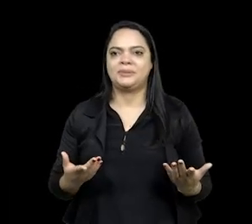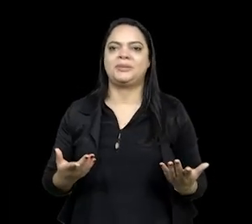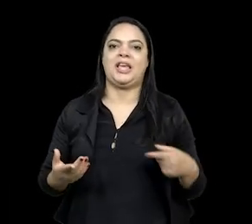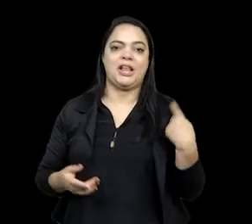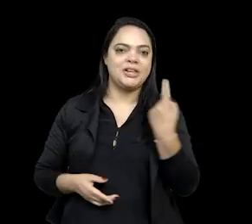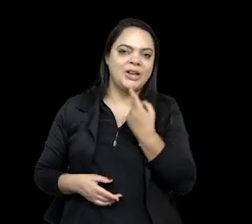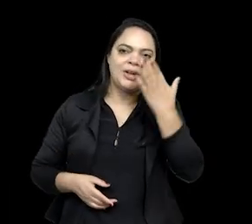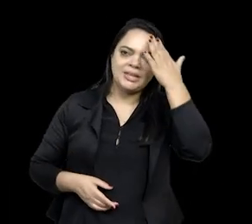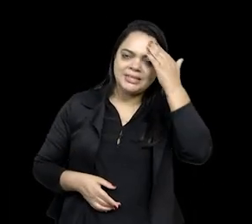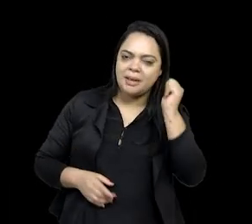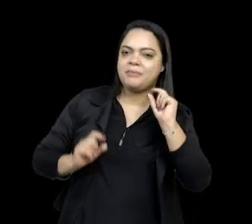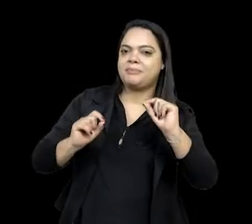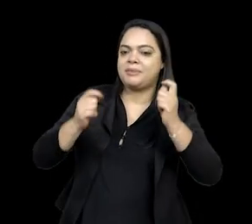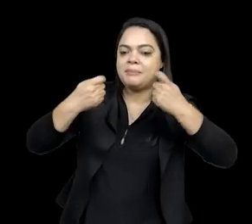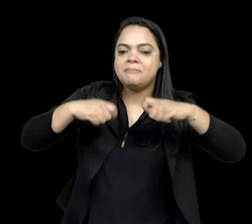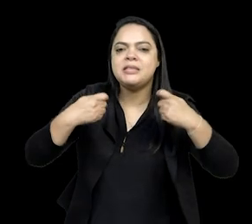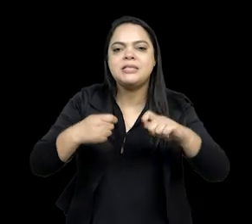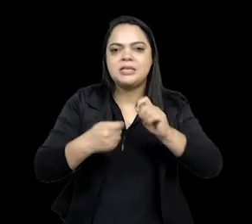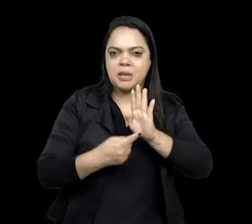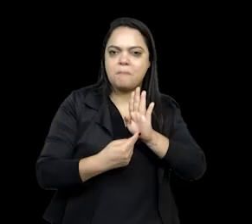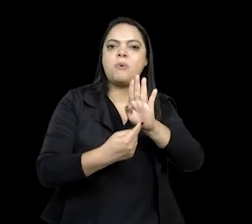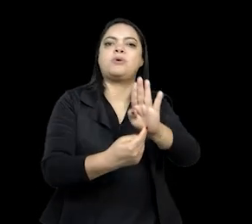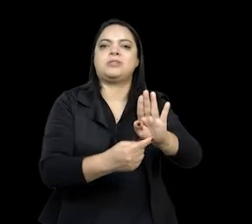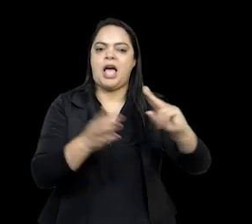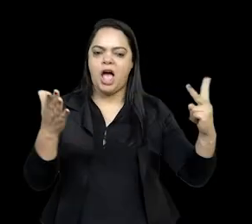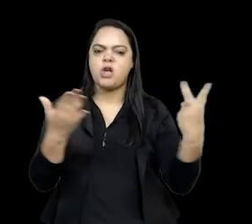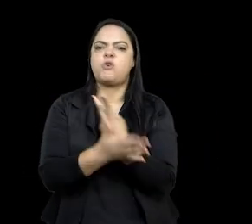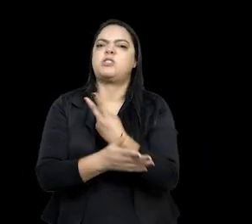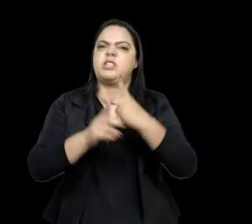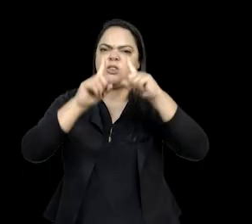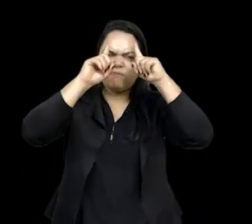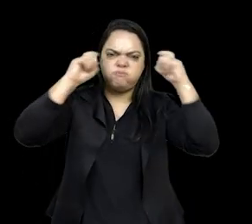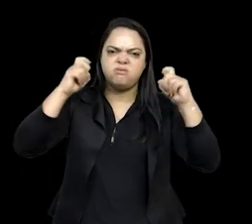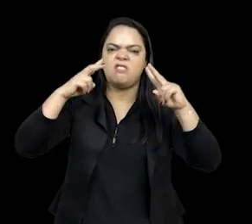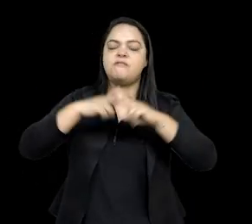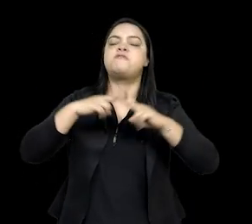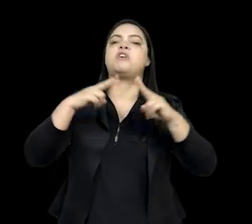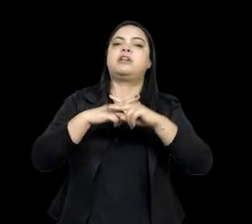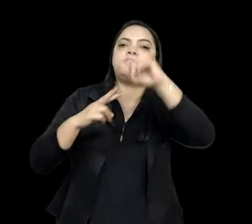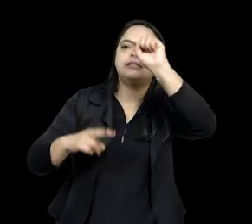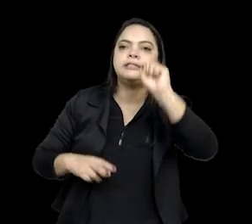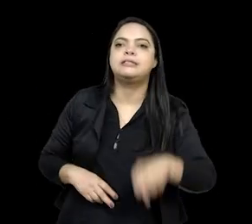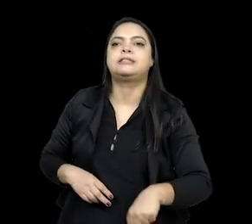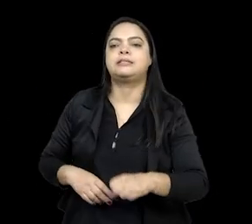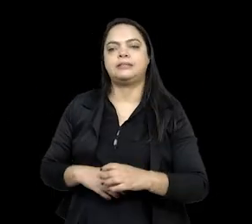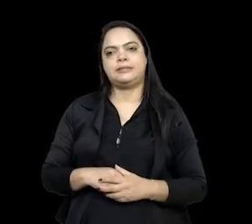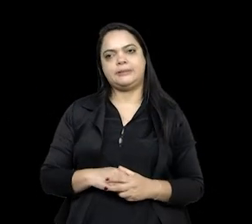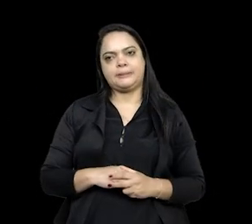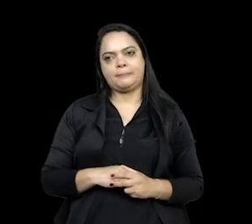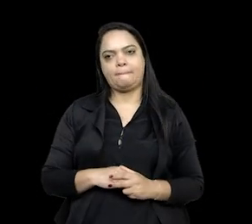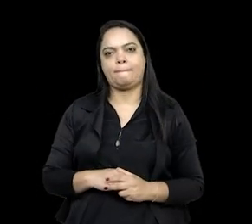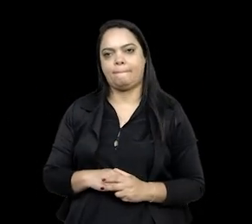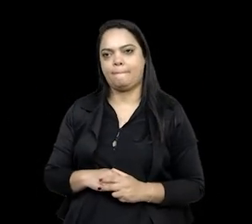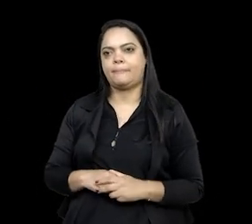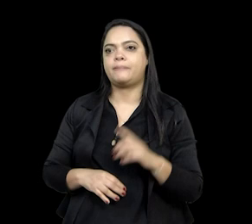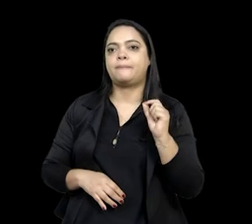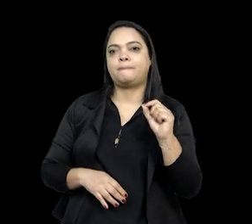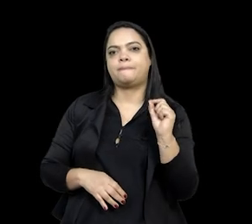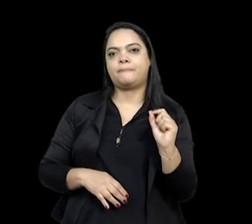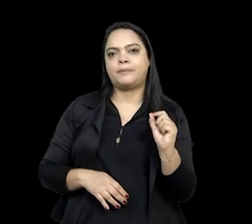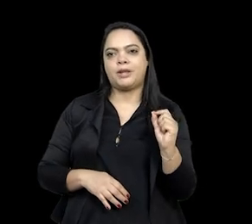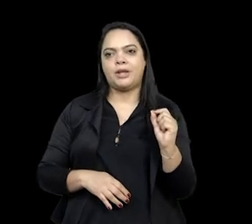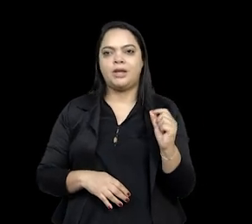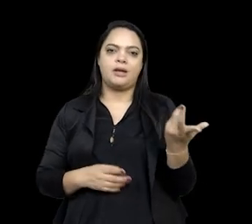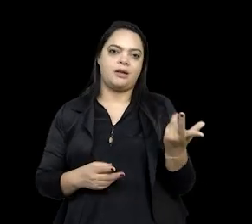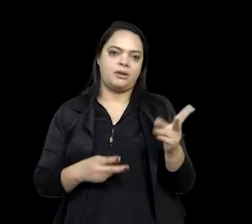Estado, a gente precisa, sim, explicitar a violência. E, como o Ailton Krenak diz mesmo, eles estão vivendo há 500